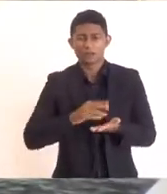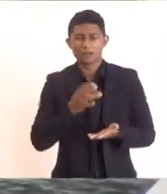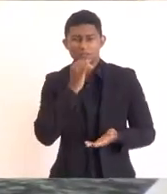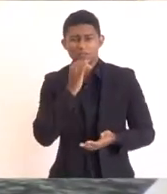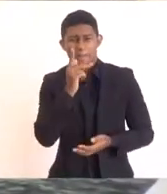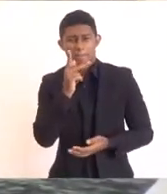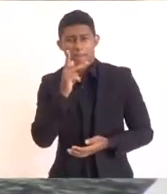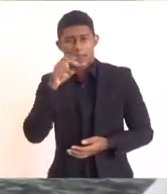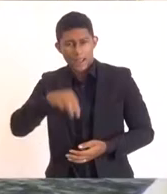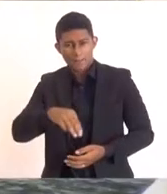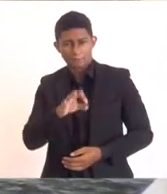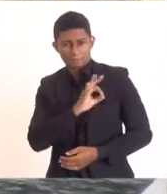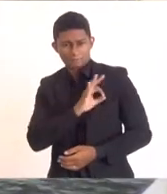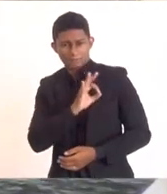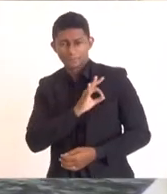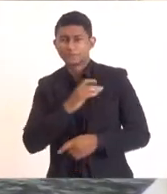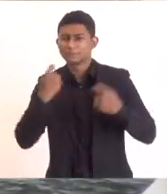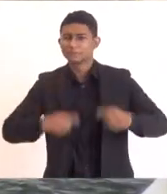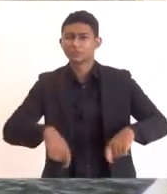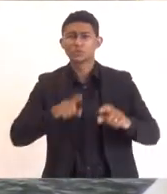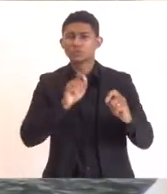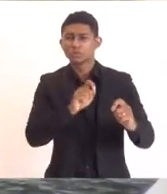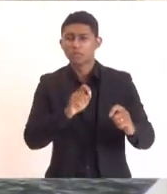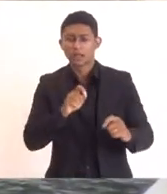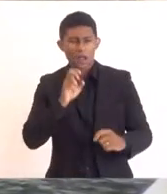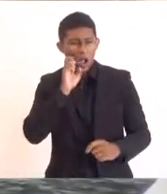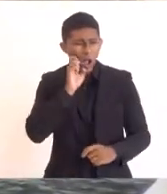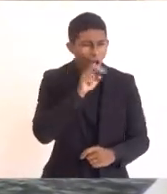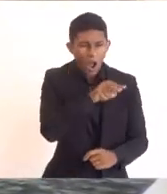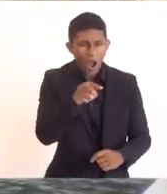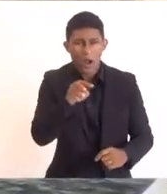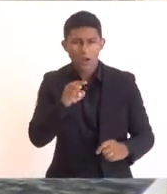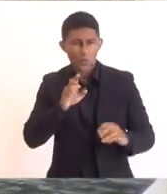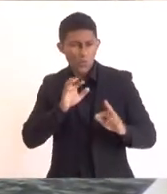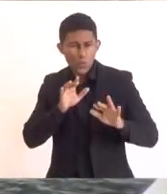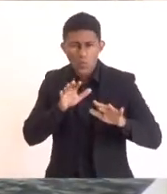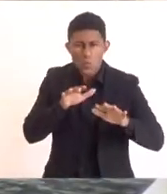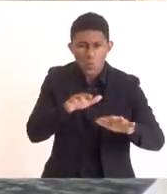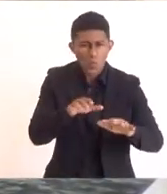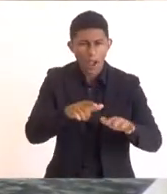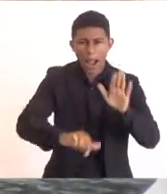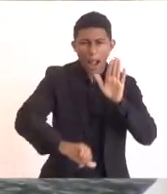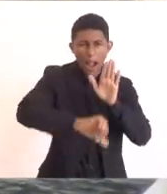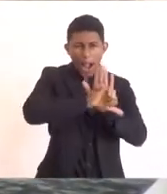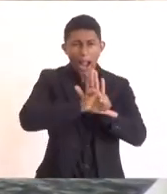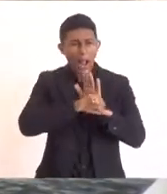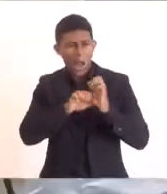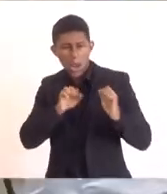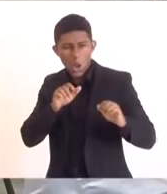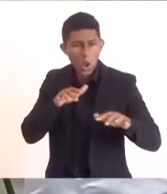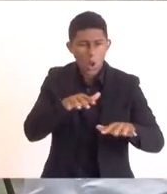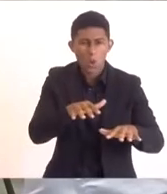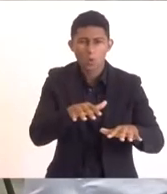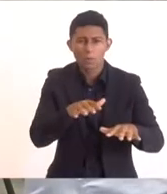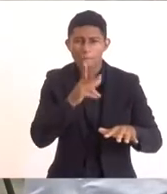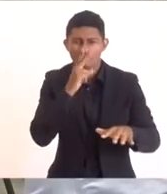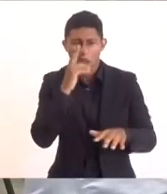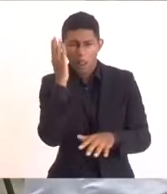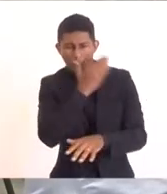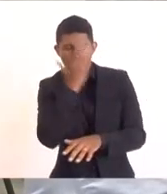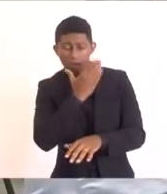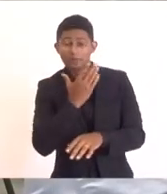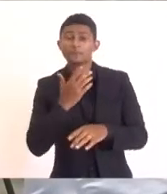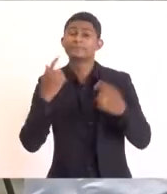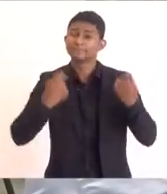na verdade, tem que combater, as forças de segurança têm que combater a criminalidade no escuro. Ele precisa de